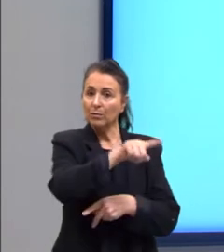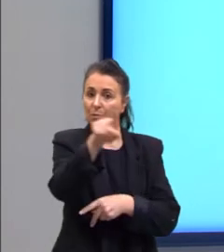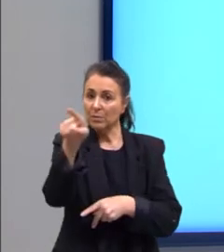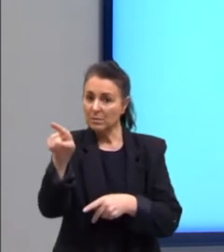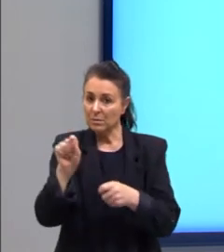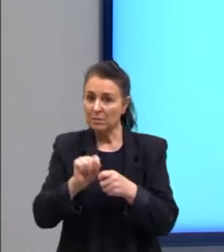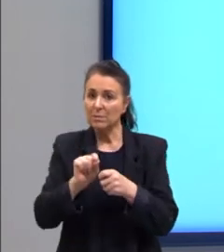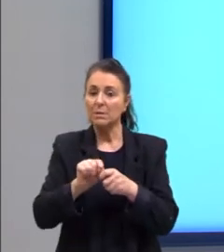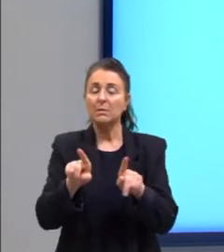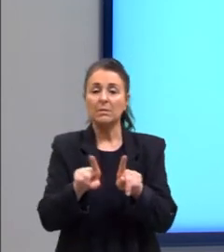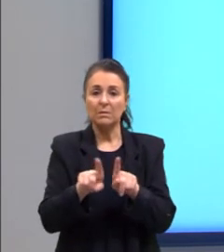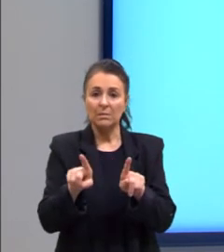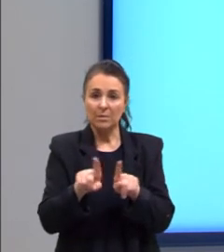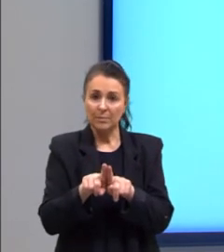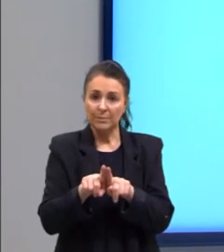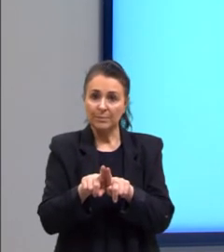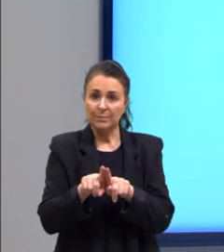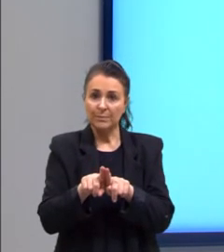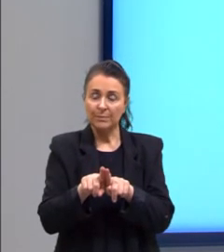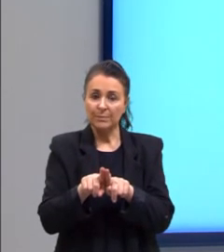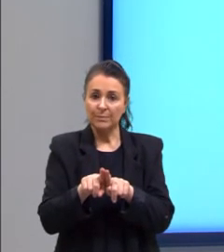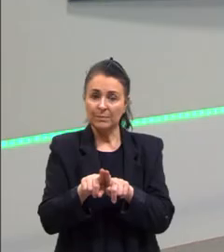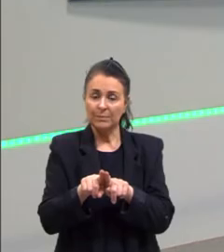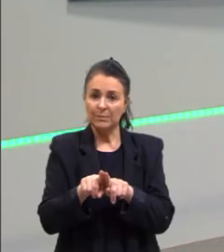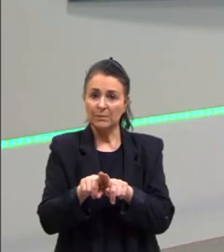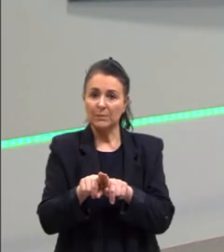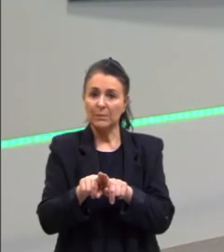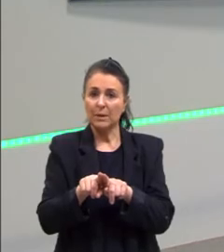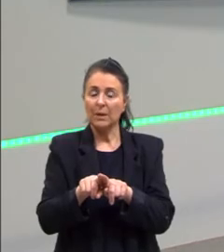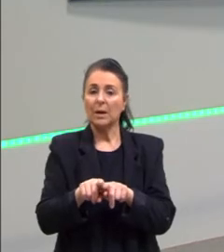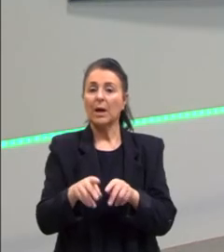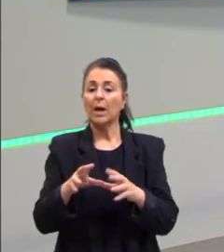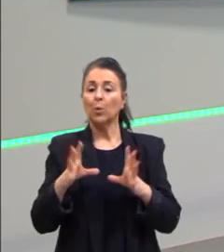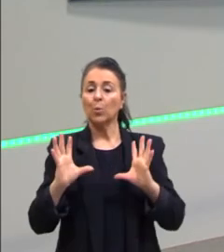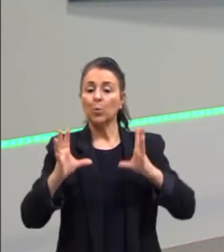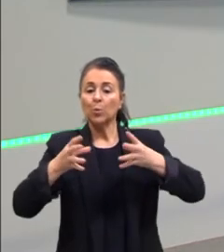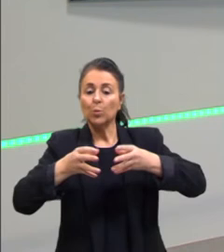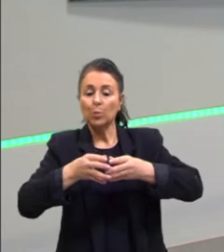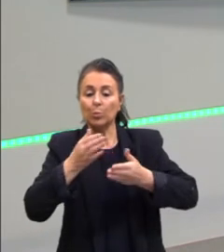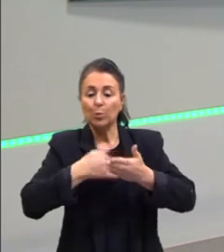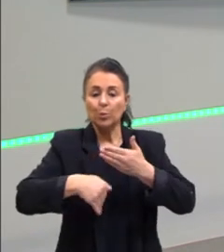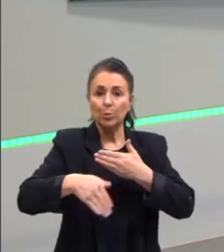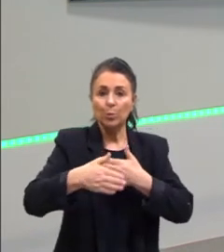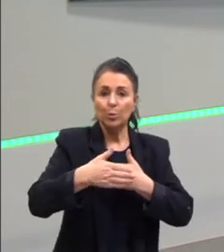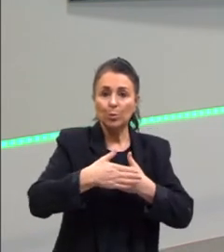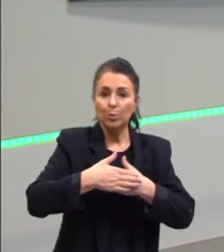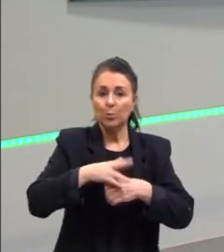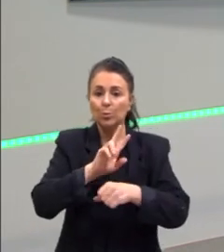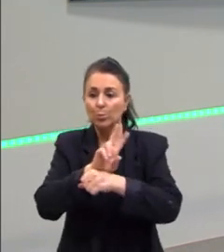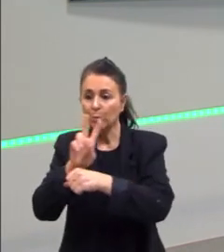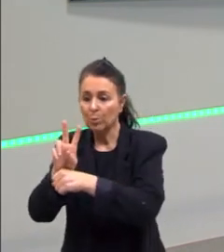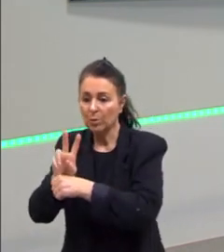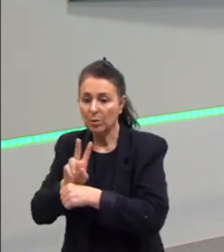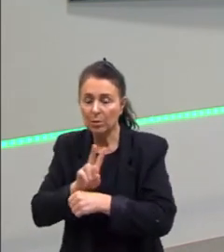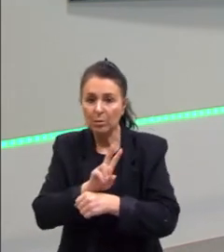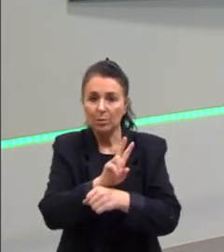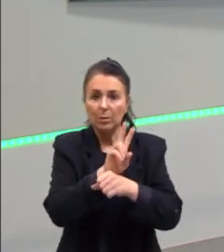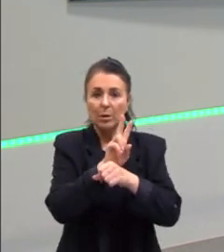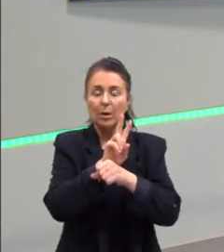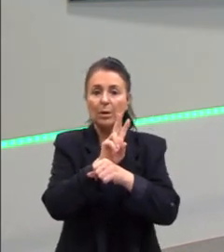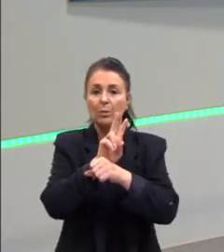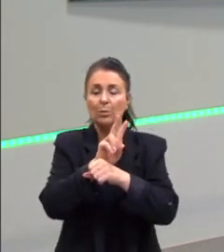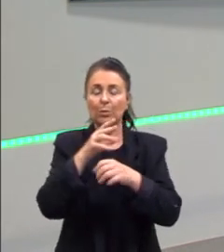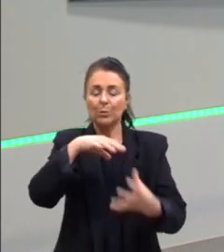junto. Então, atuar em conjunto na preservação do